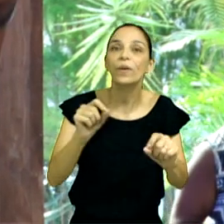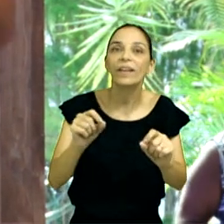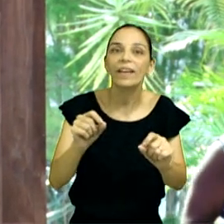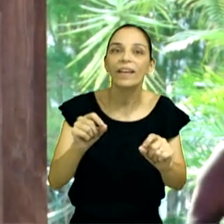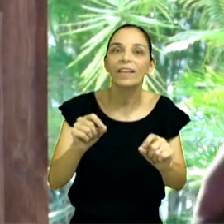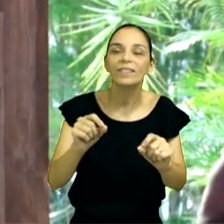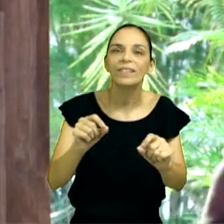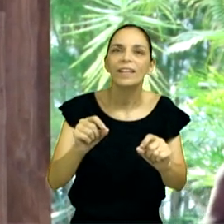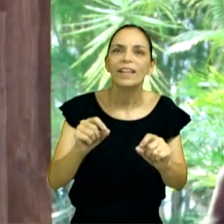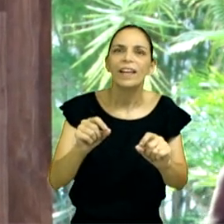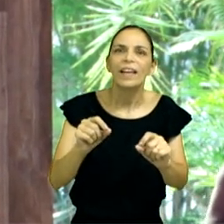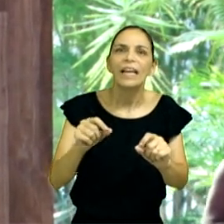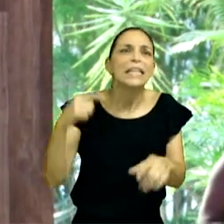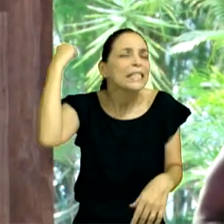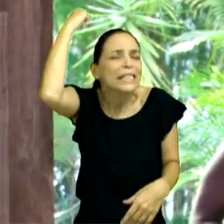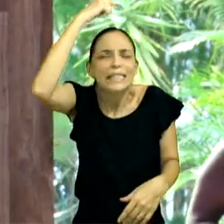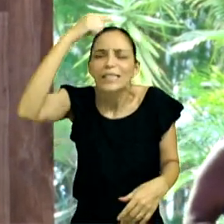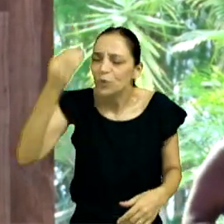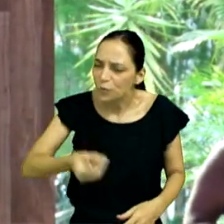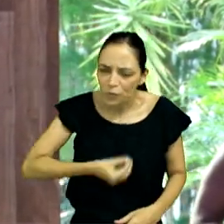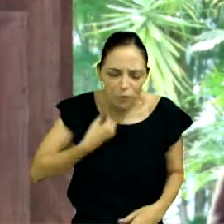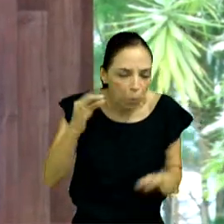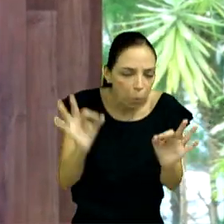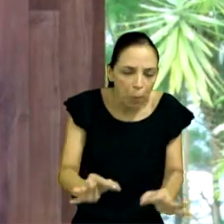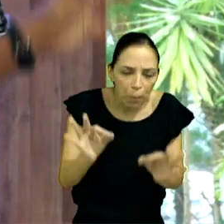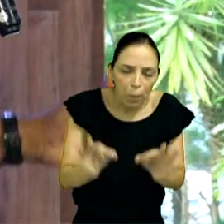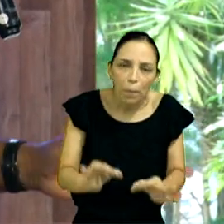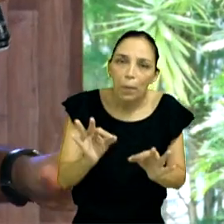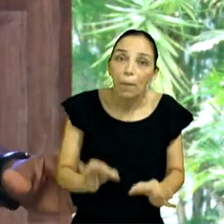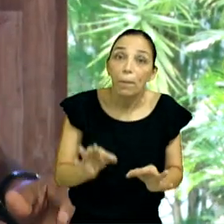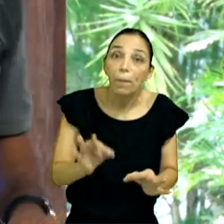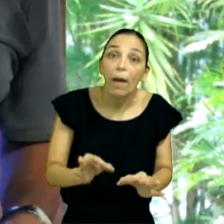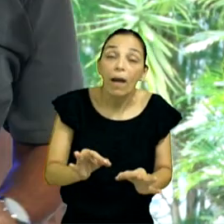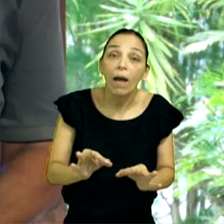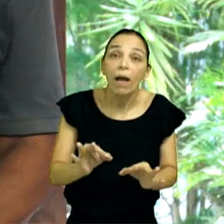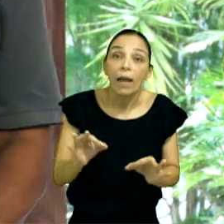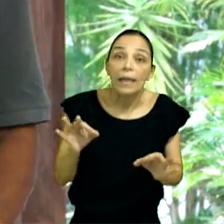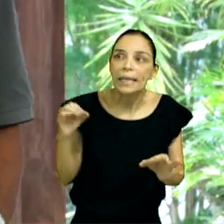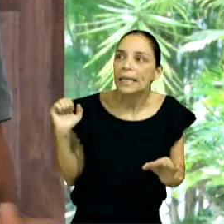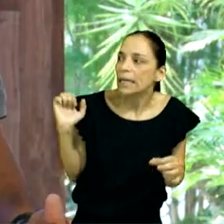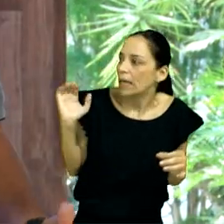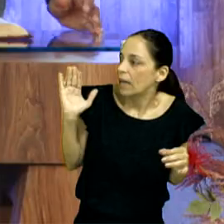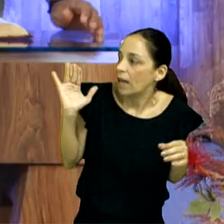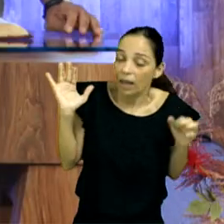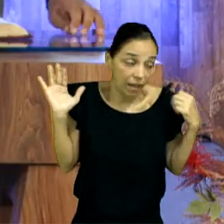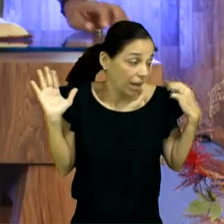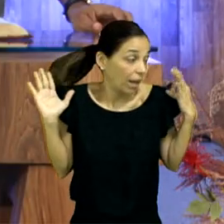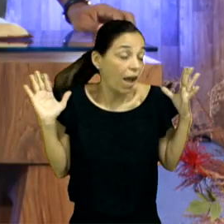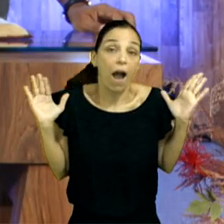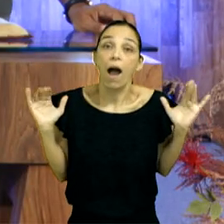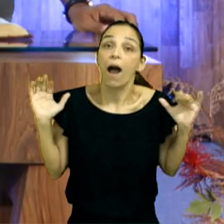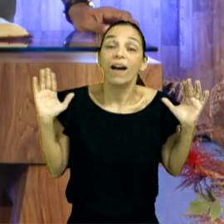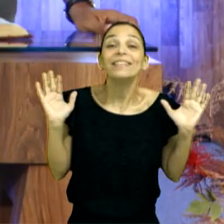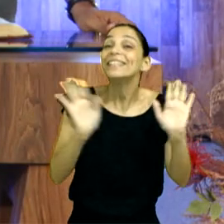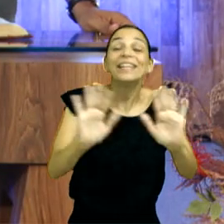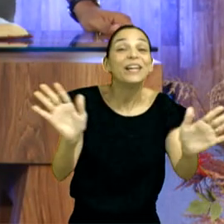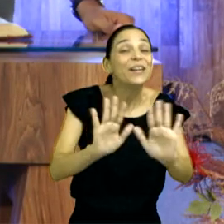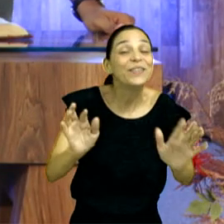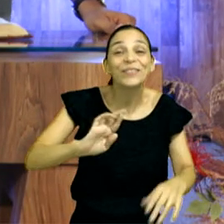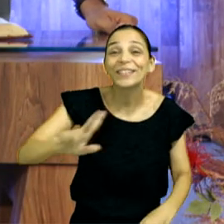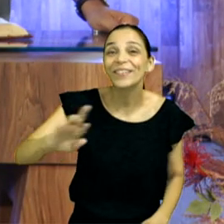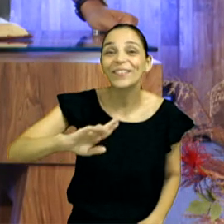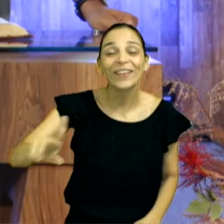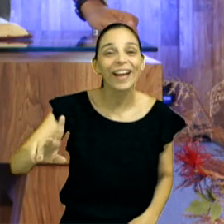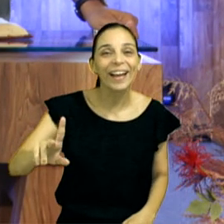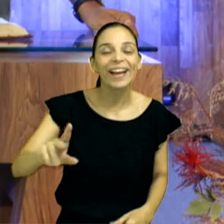o Mazinho e você, uma auréola, e vai falar, não, aquele mal vai ser arrebatado, ele é muito santo. É isso? Não, santificação são pequenas